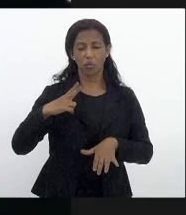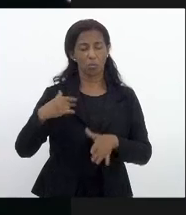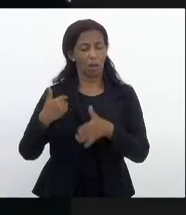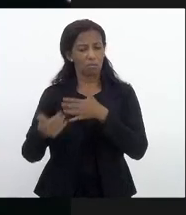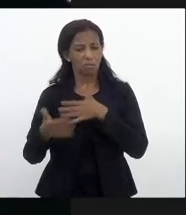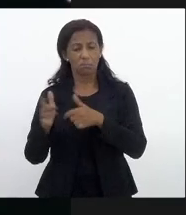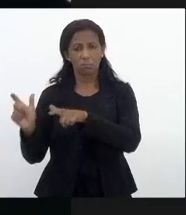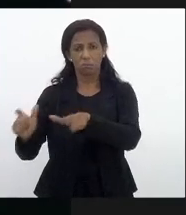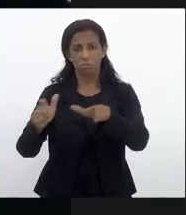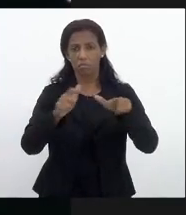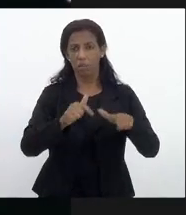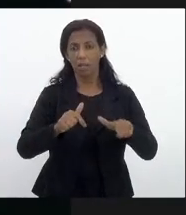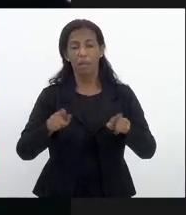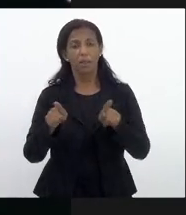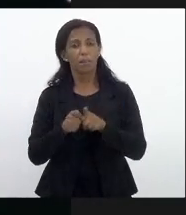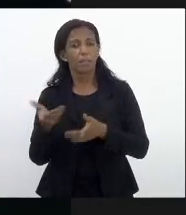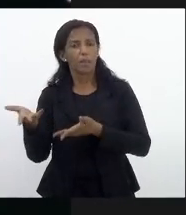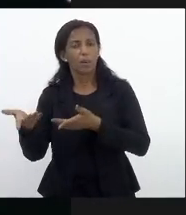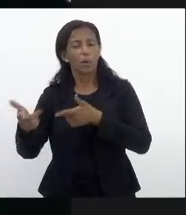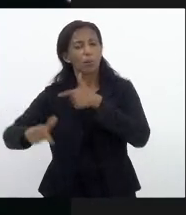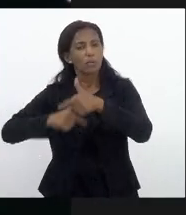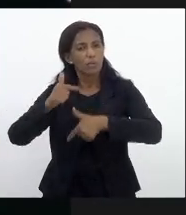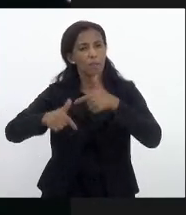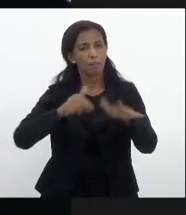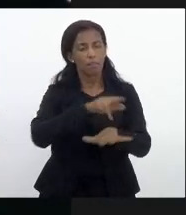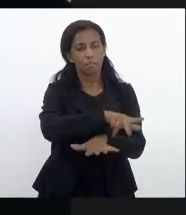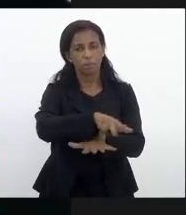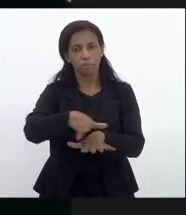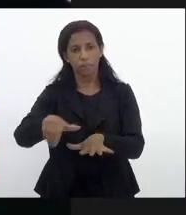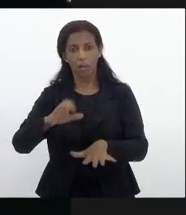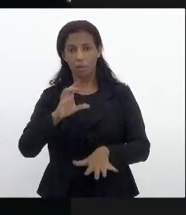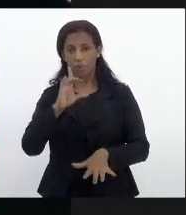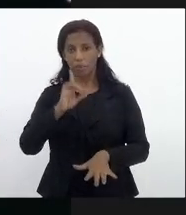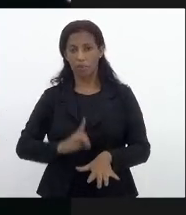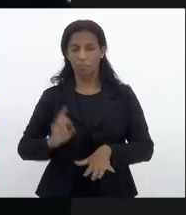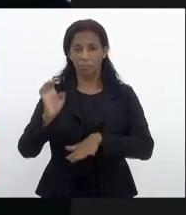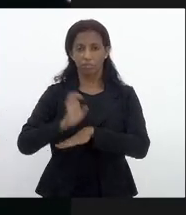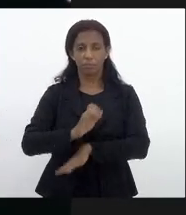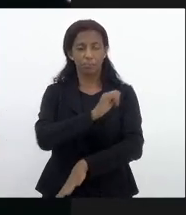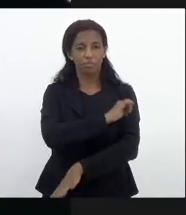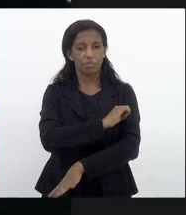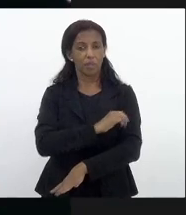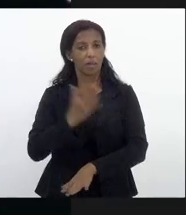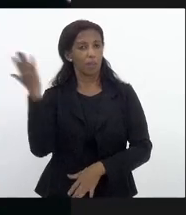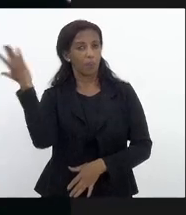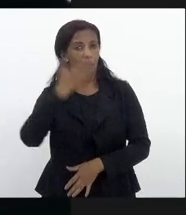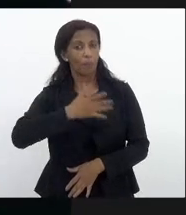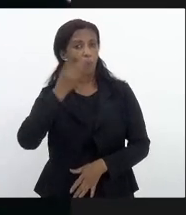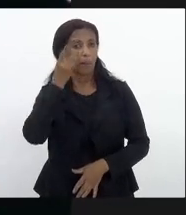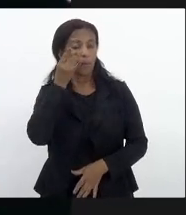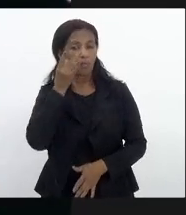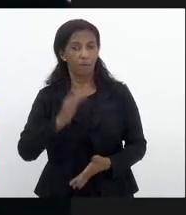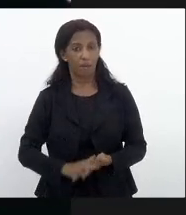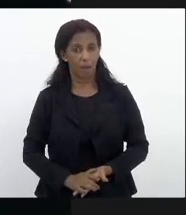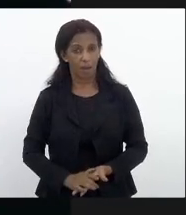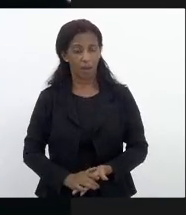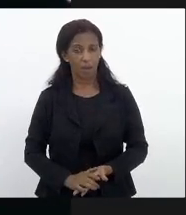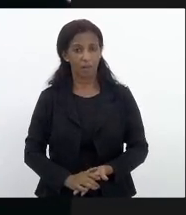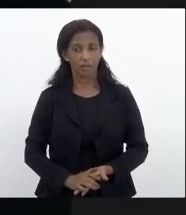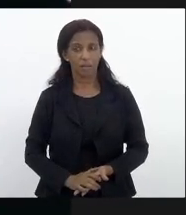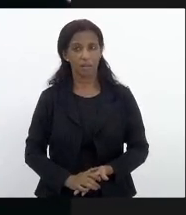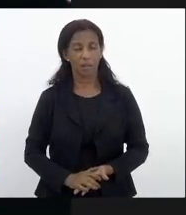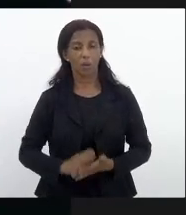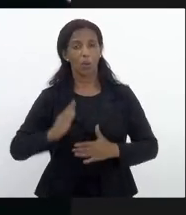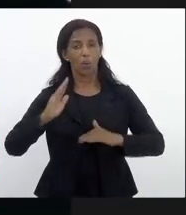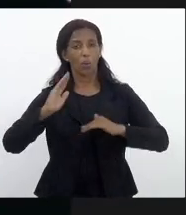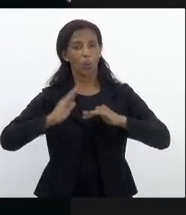natureza bem como serviços diversos aos cidadãos do estado do Rio de Janeiro que comprovarem a presença de anticorpos